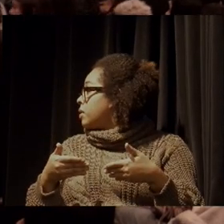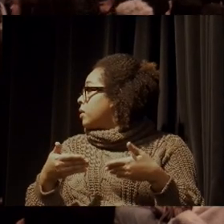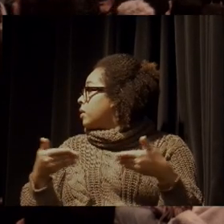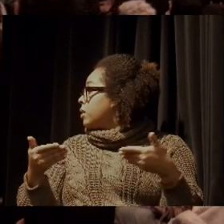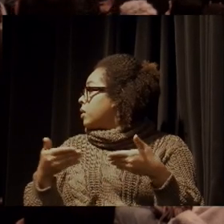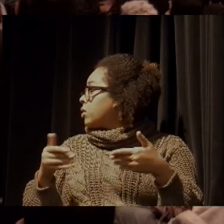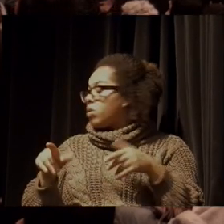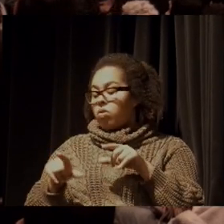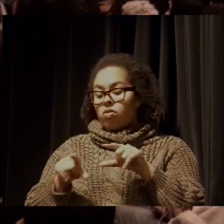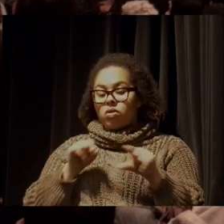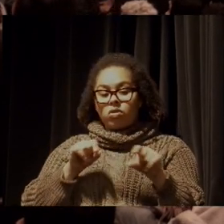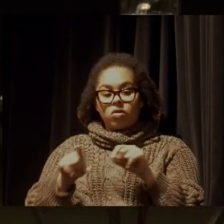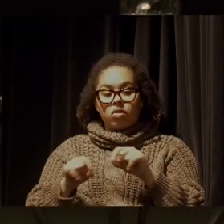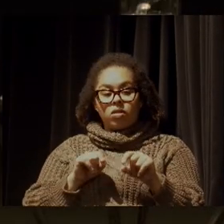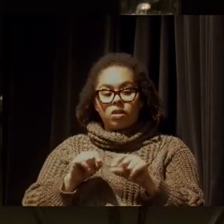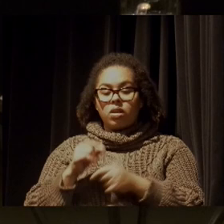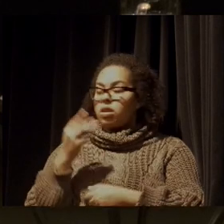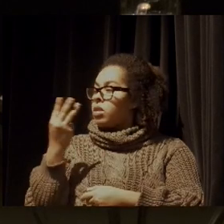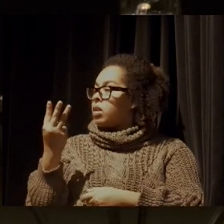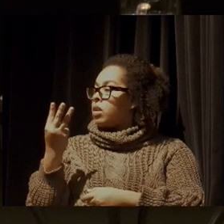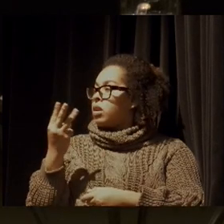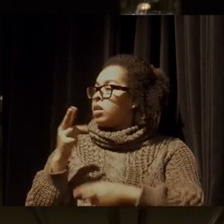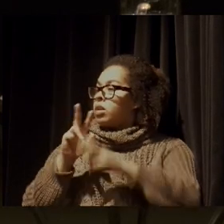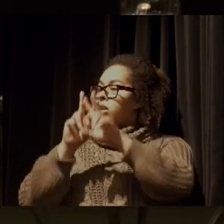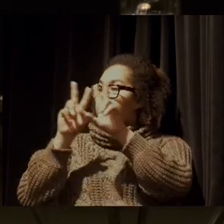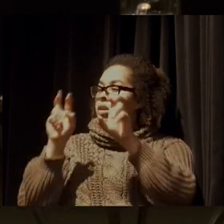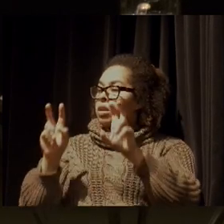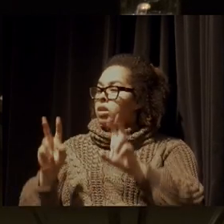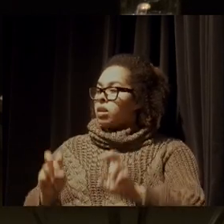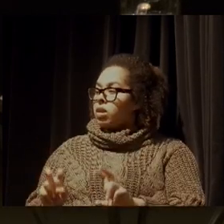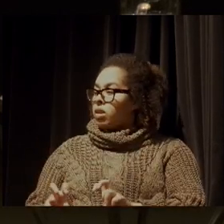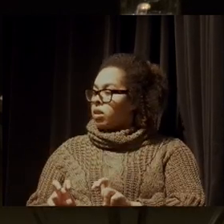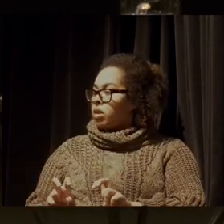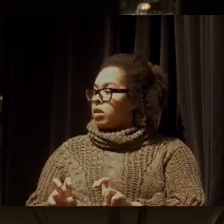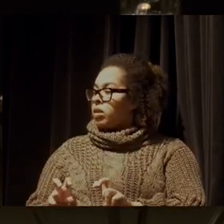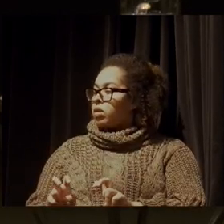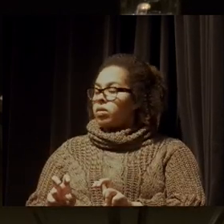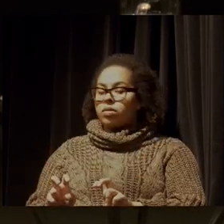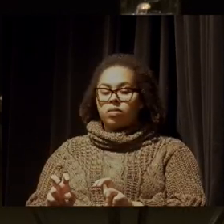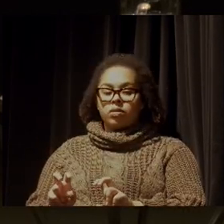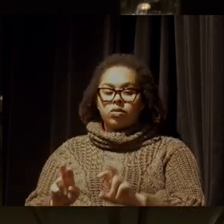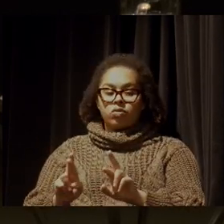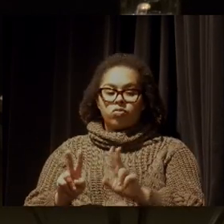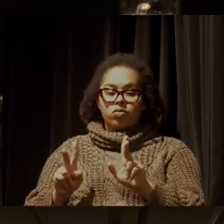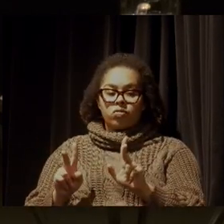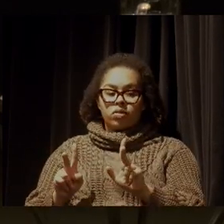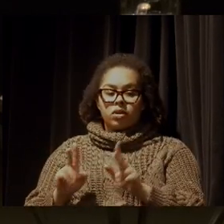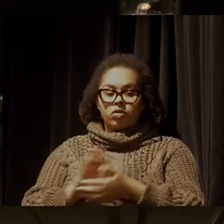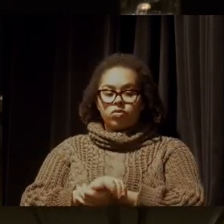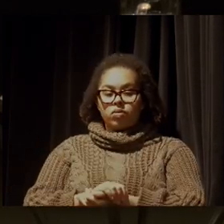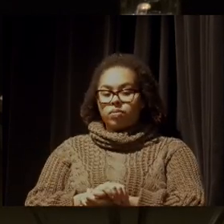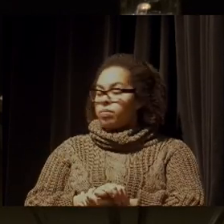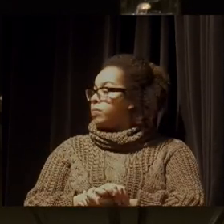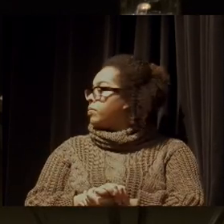colocar três aqui, que tem uma temática mais ou menos convergente, e aí vocês